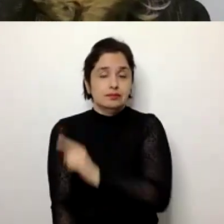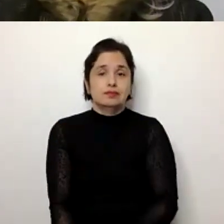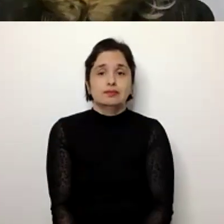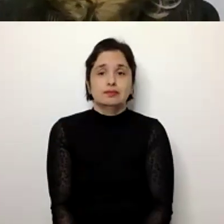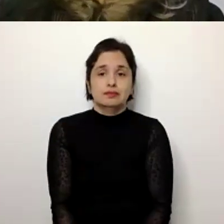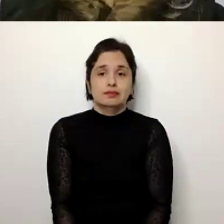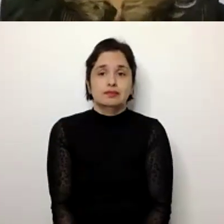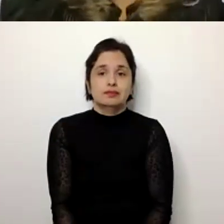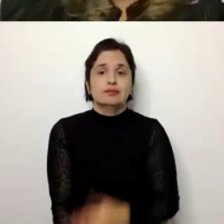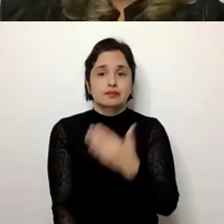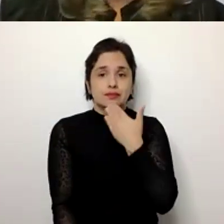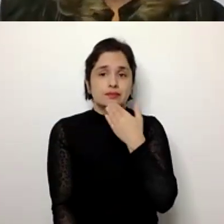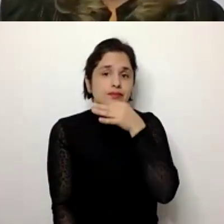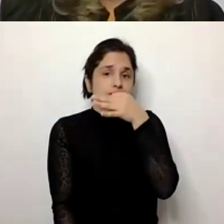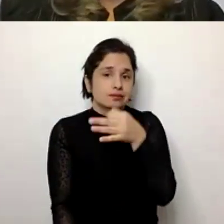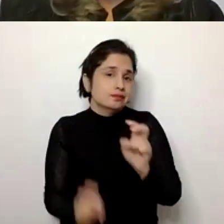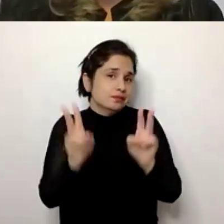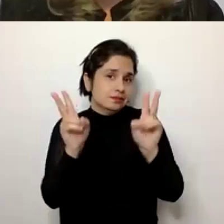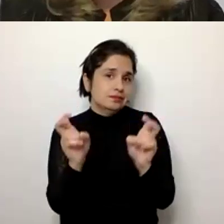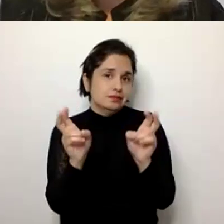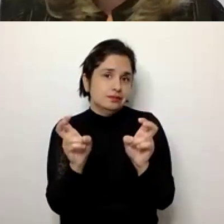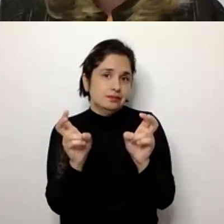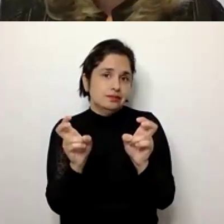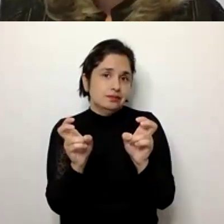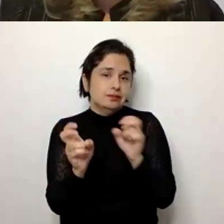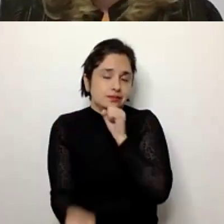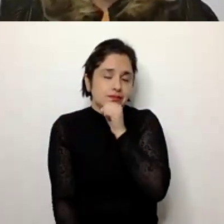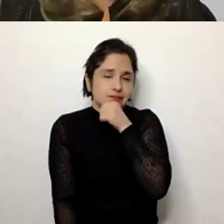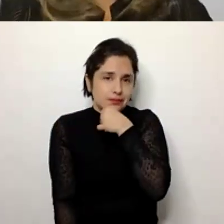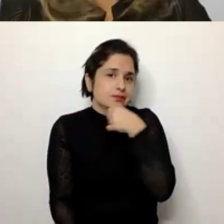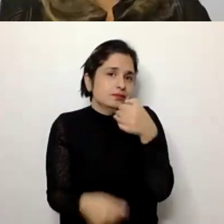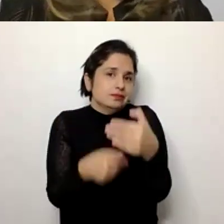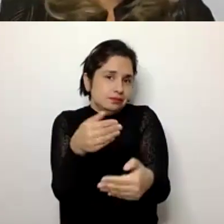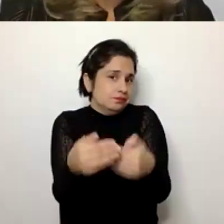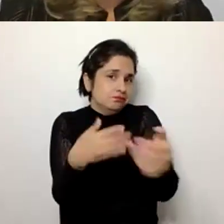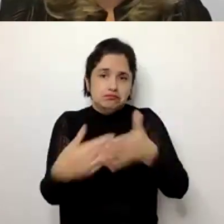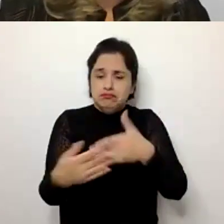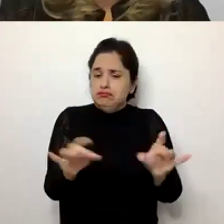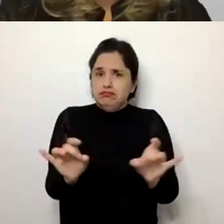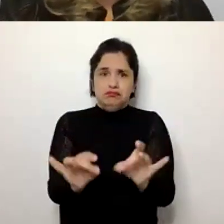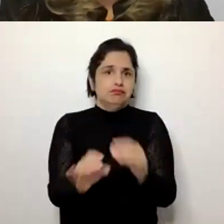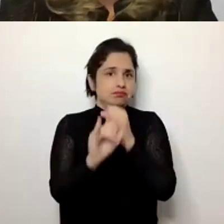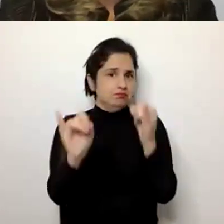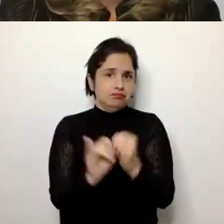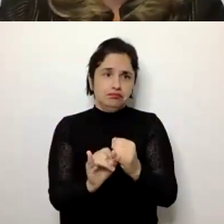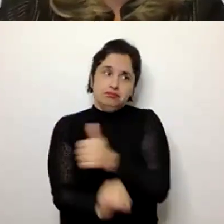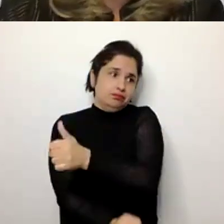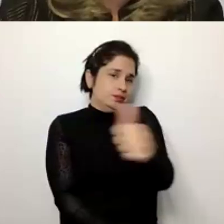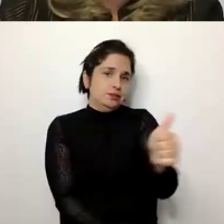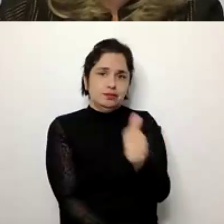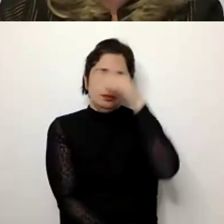Brissler nos plantea aí que o tema do envelhecimento é um processo que é natural e que de alguma forma todos os vamos a viver,